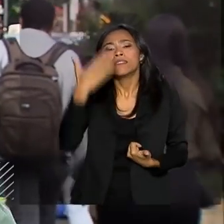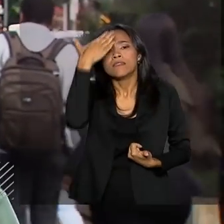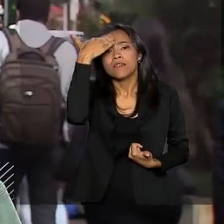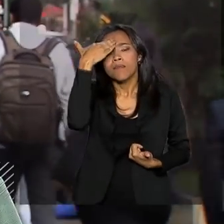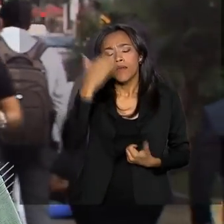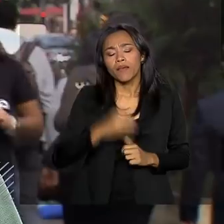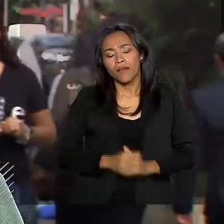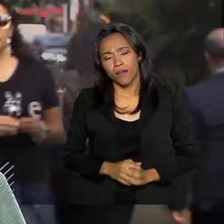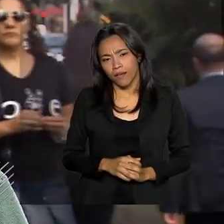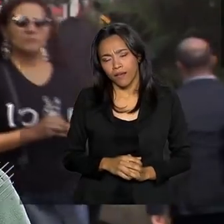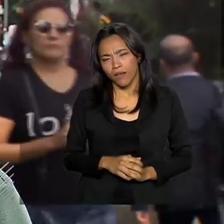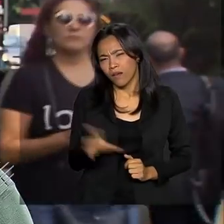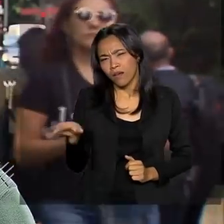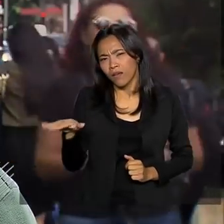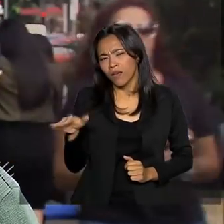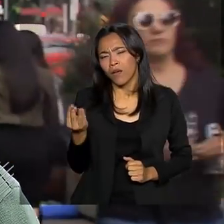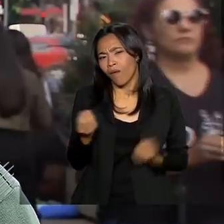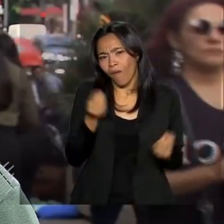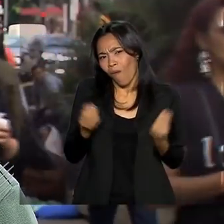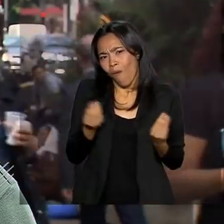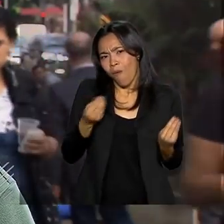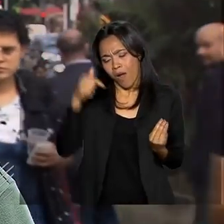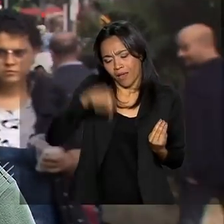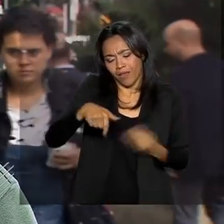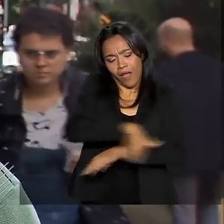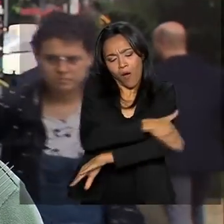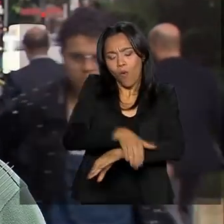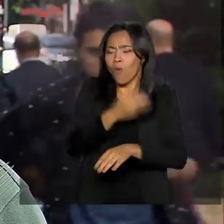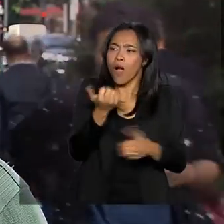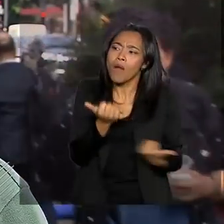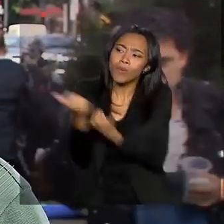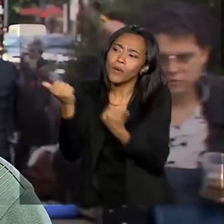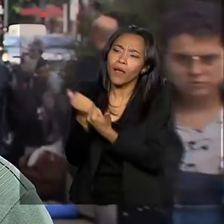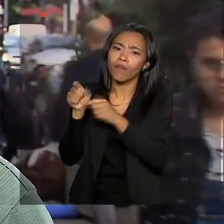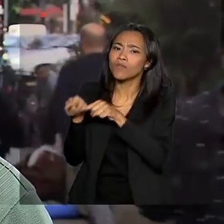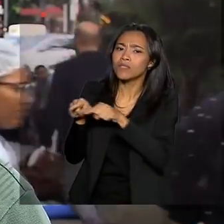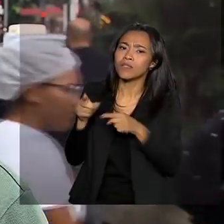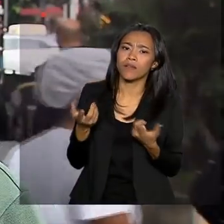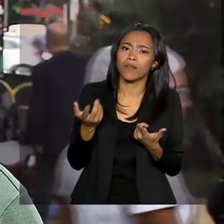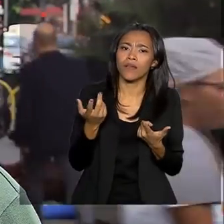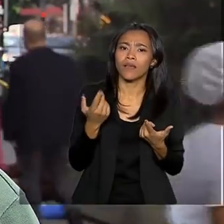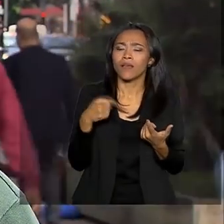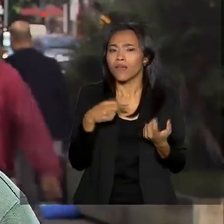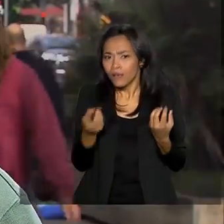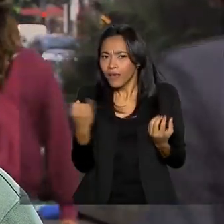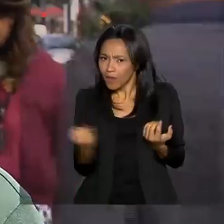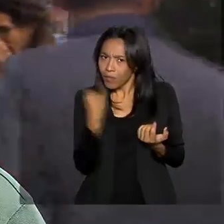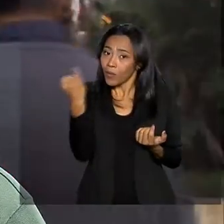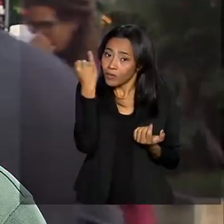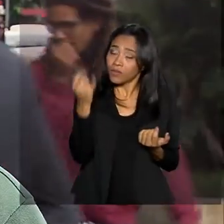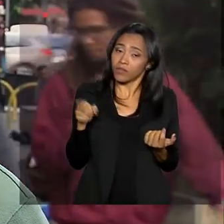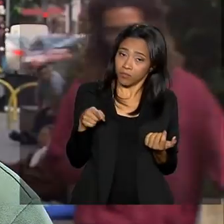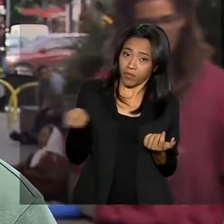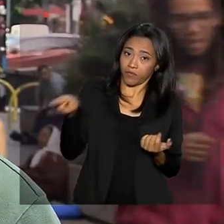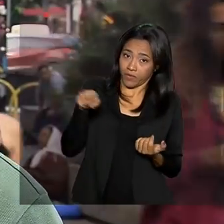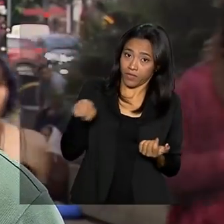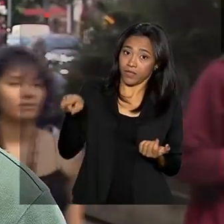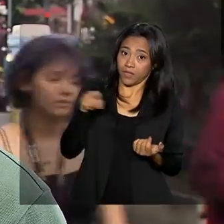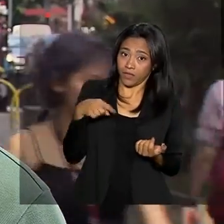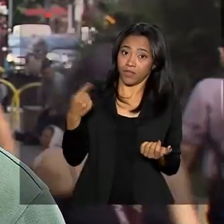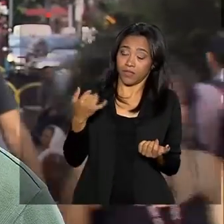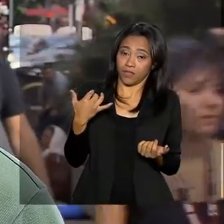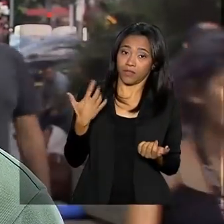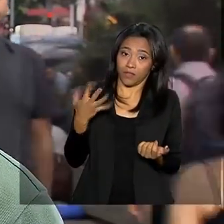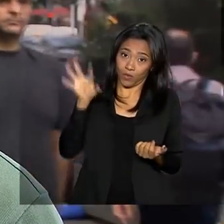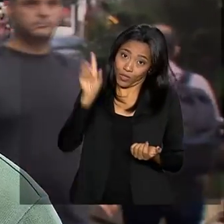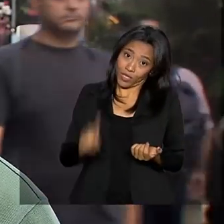como que a gente aqui na rua pode te apoiar a passar essas medidas que são importantes para o direito